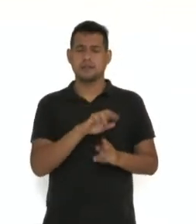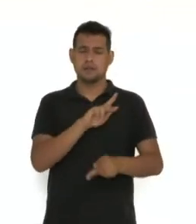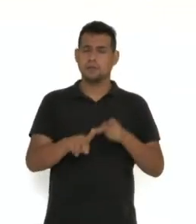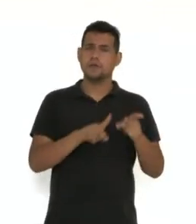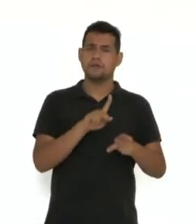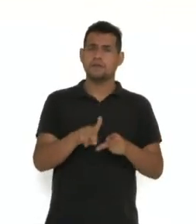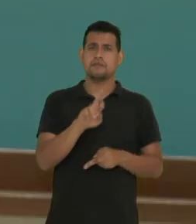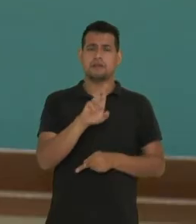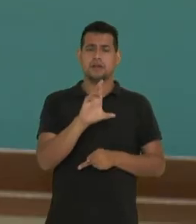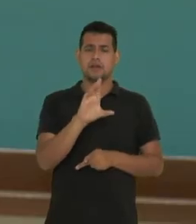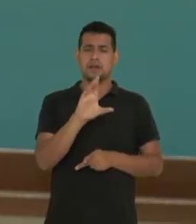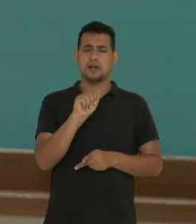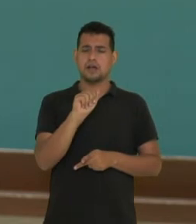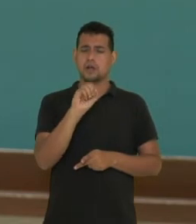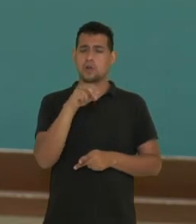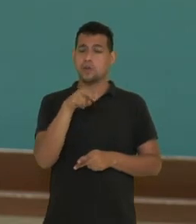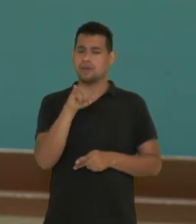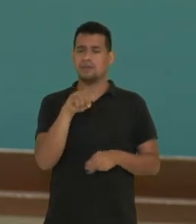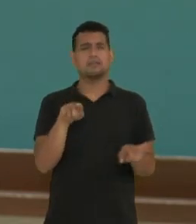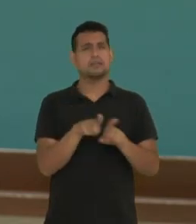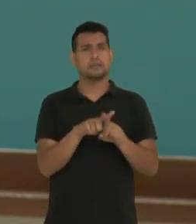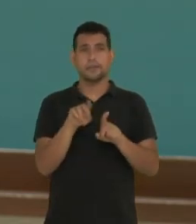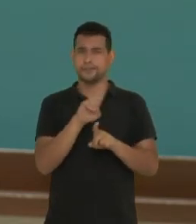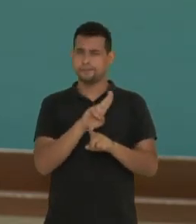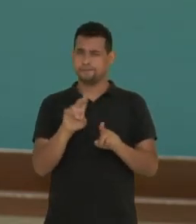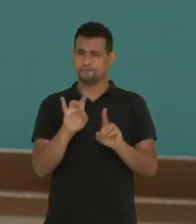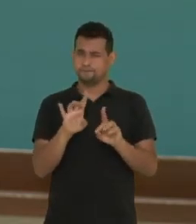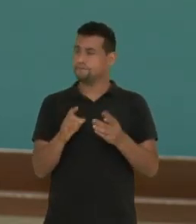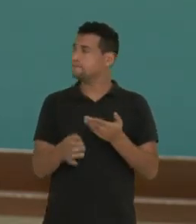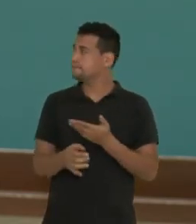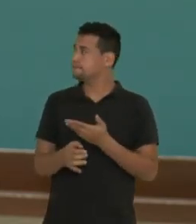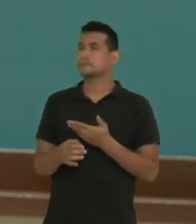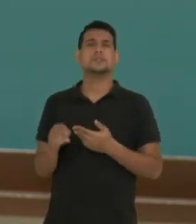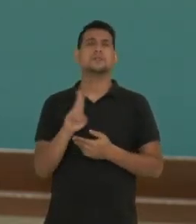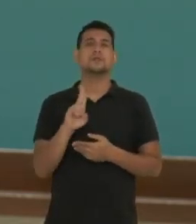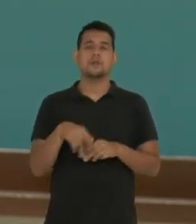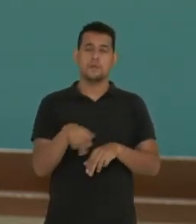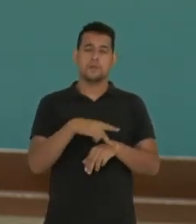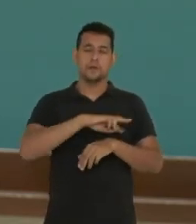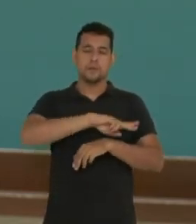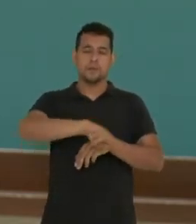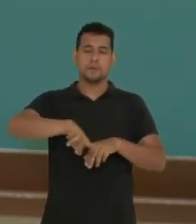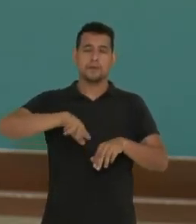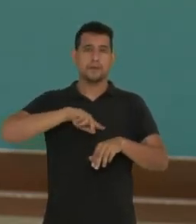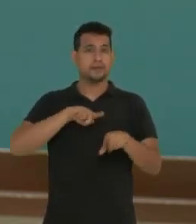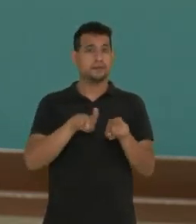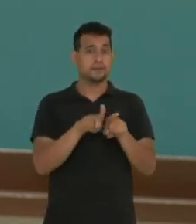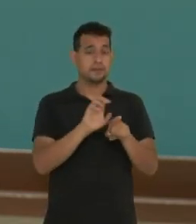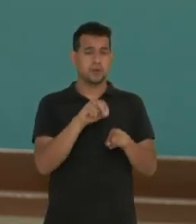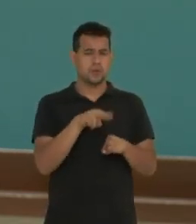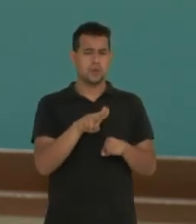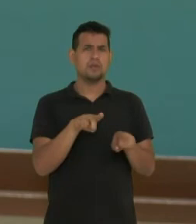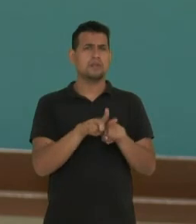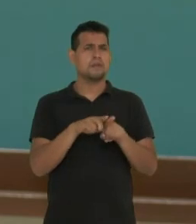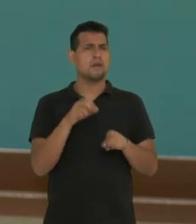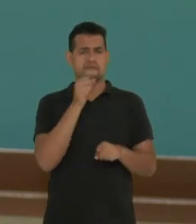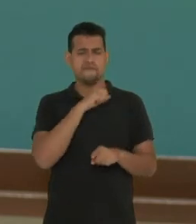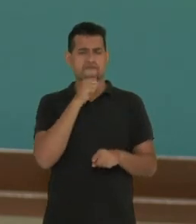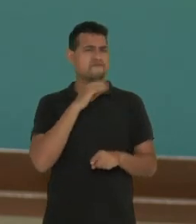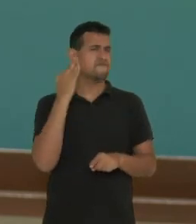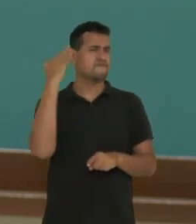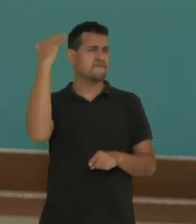o Raoni Metukitire, conhecido internacionalmente, inclusive na ONU. E ele é um ancião também,